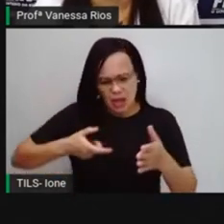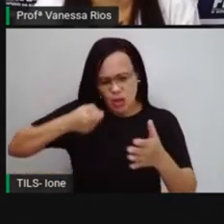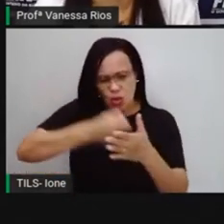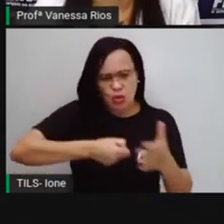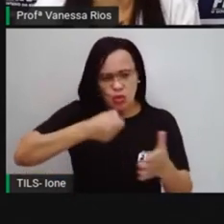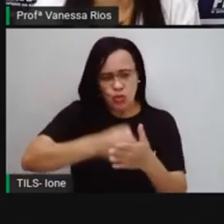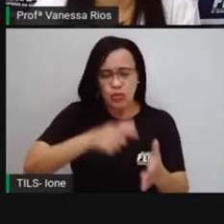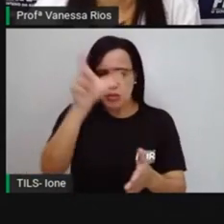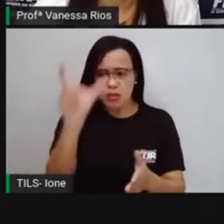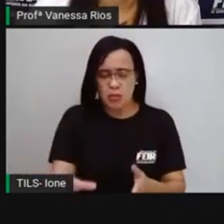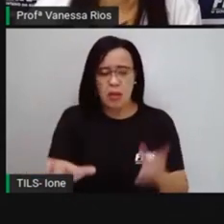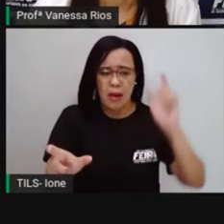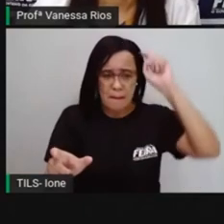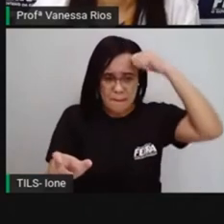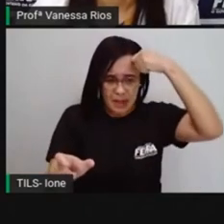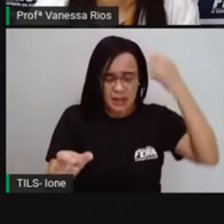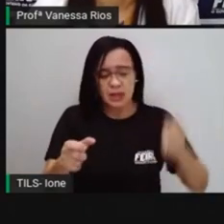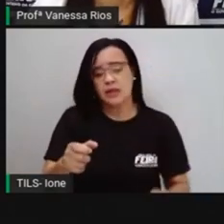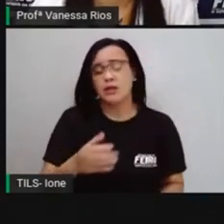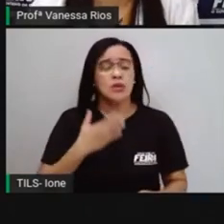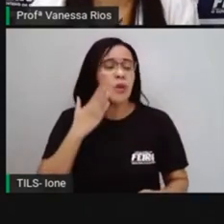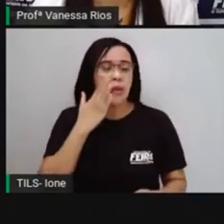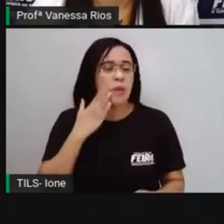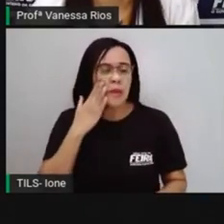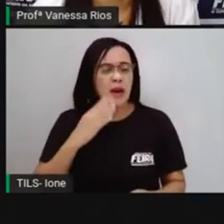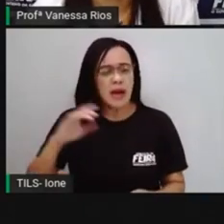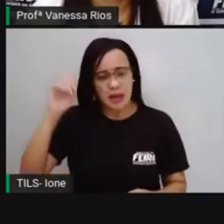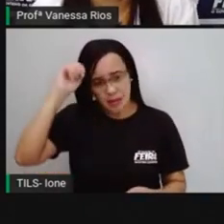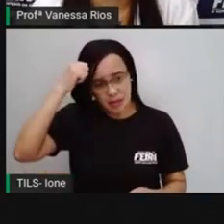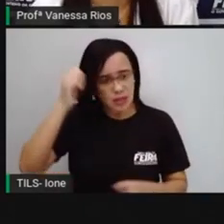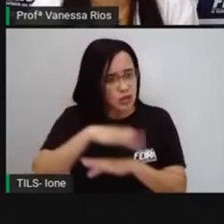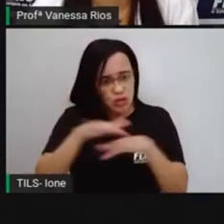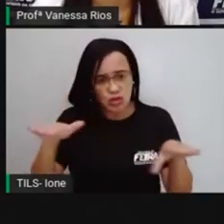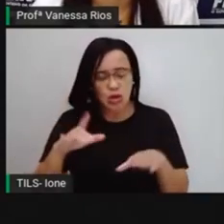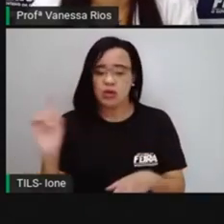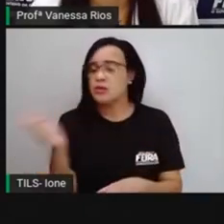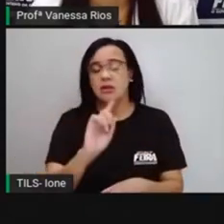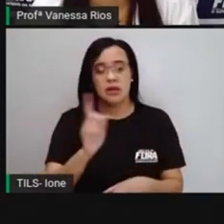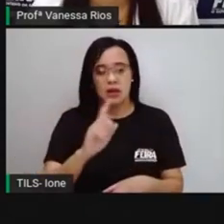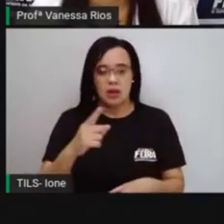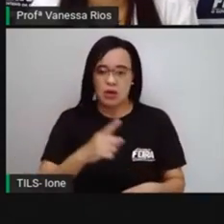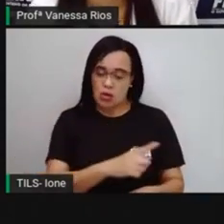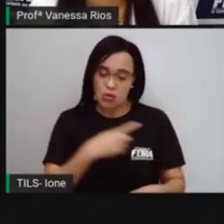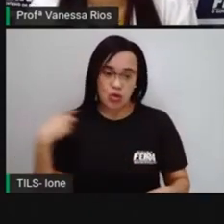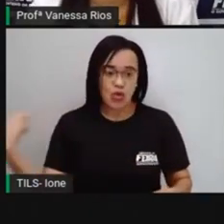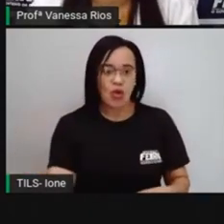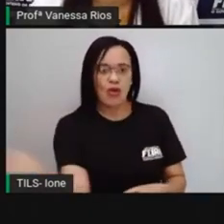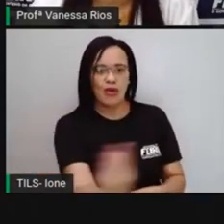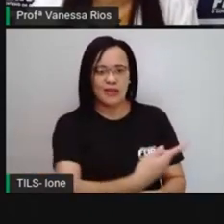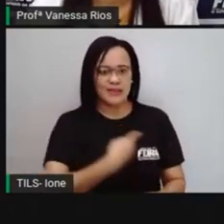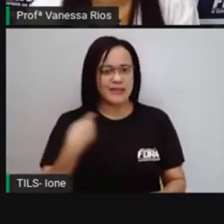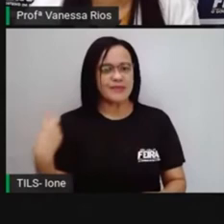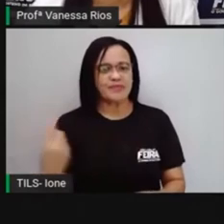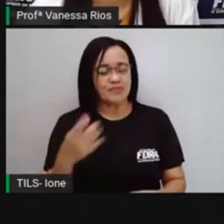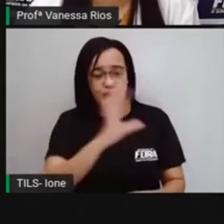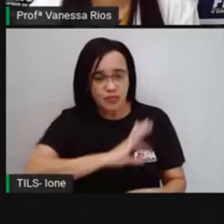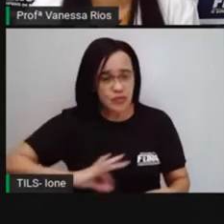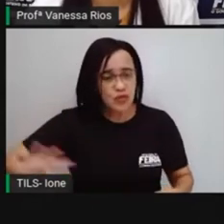né? A luta tem que ser de todos nós, porque todos nós, né? A Pró e com a vocês, qualquer um